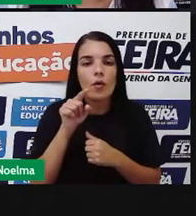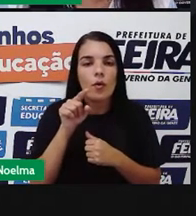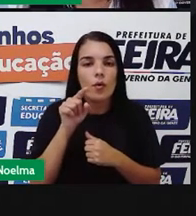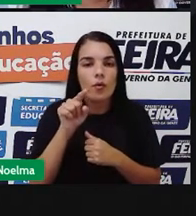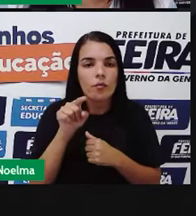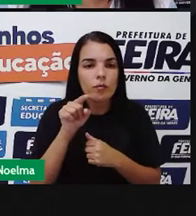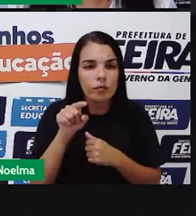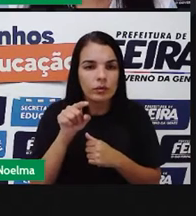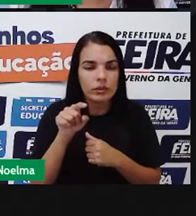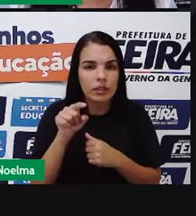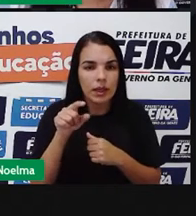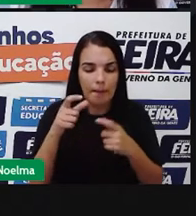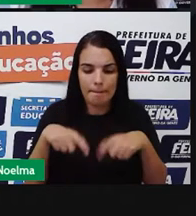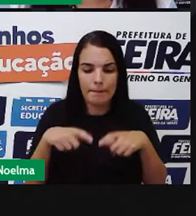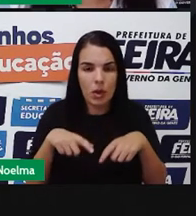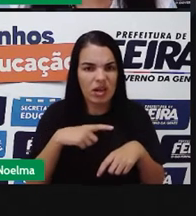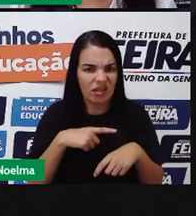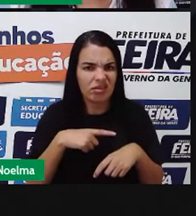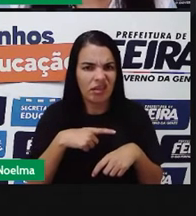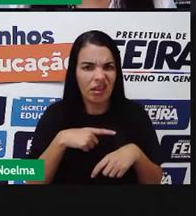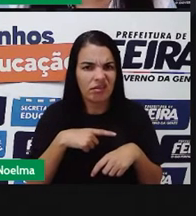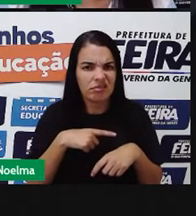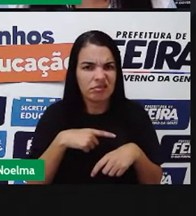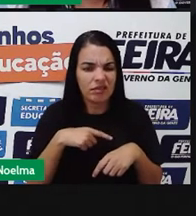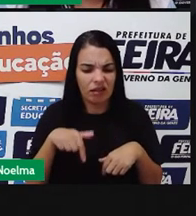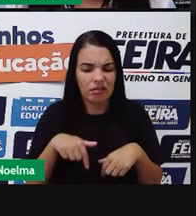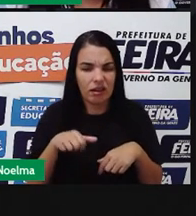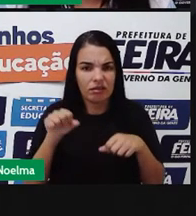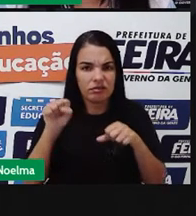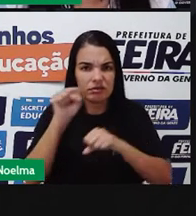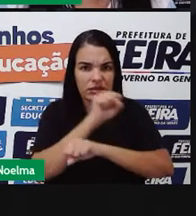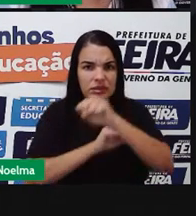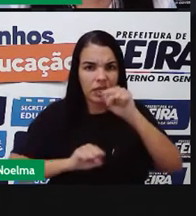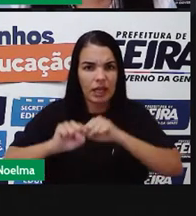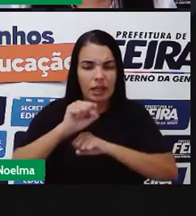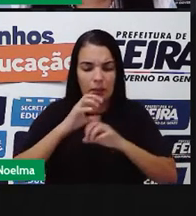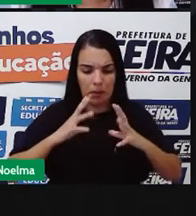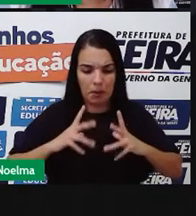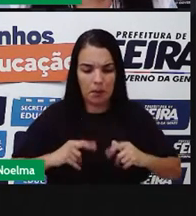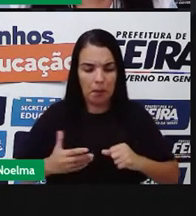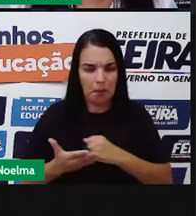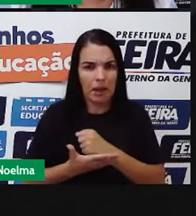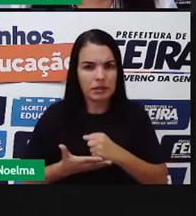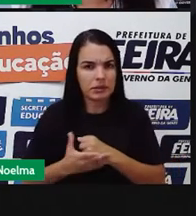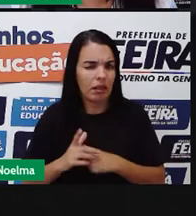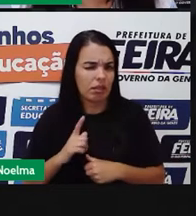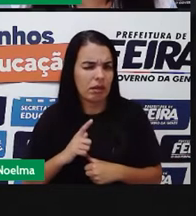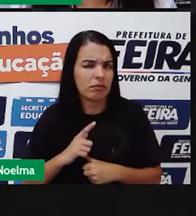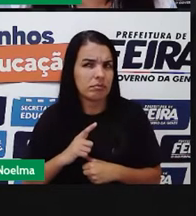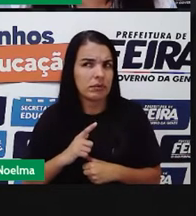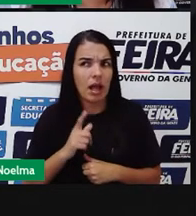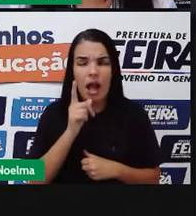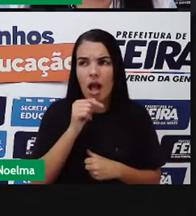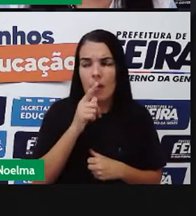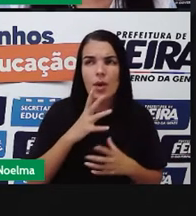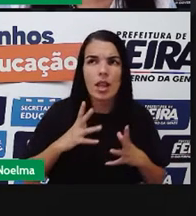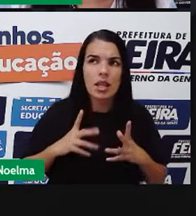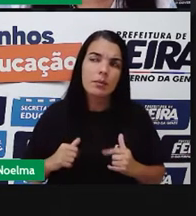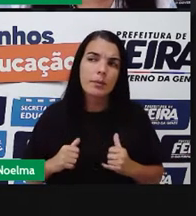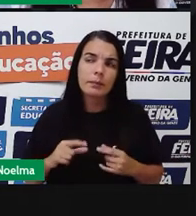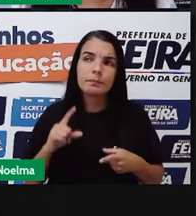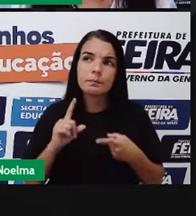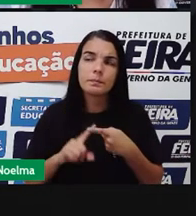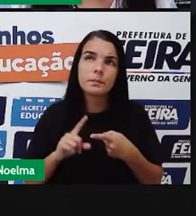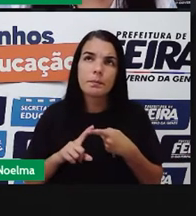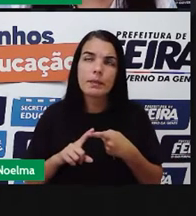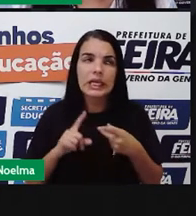a gente mora, há serviços de básico, nós temos água potável, nós